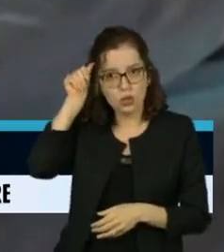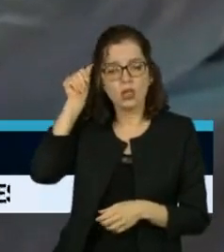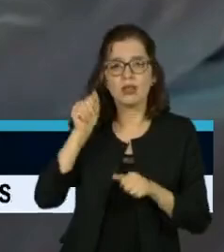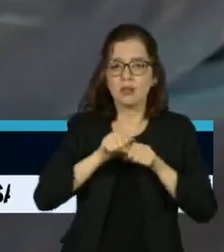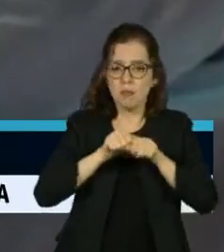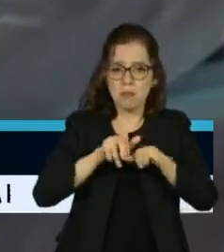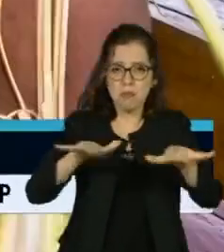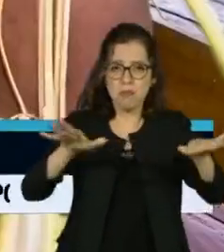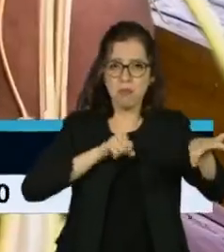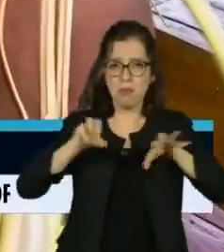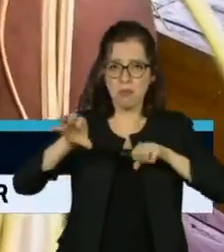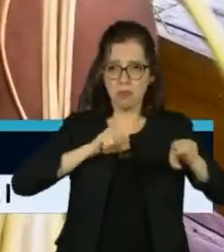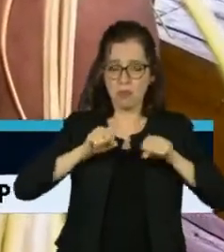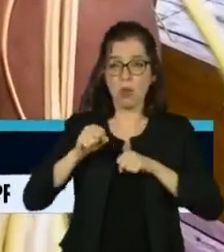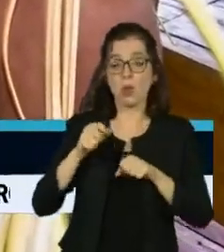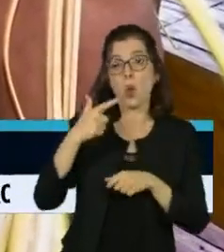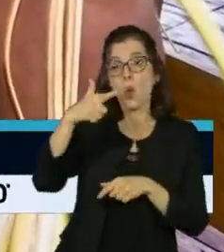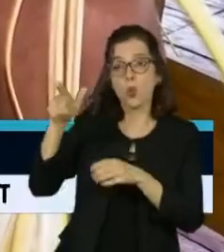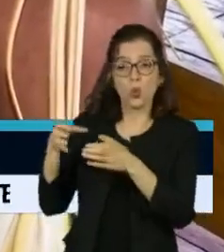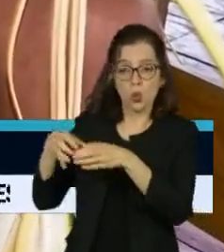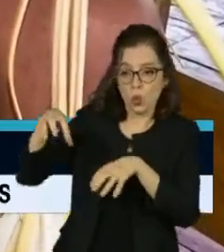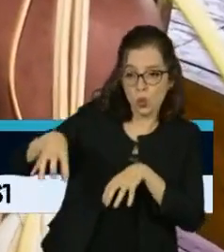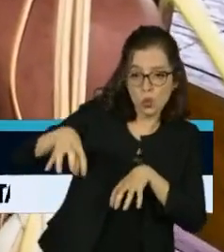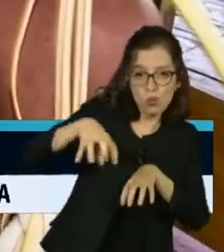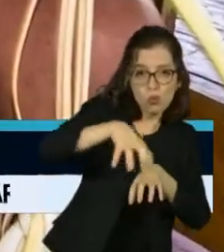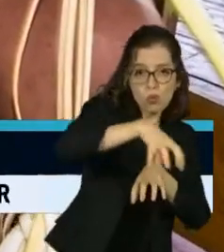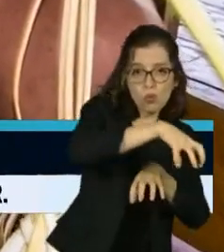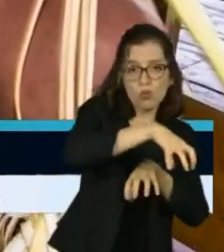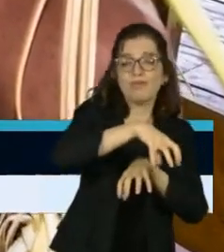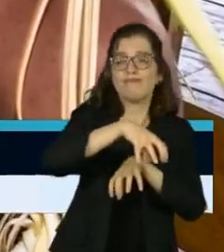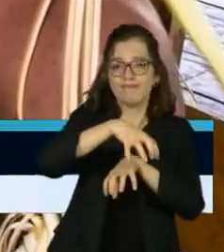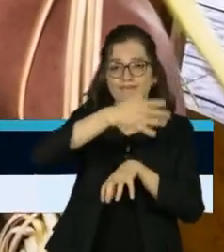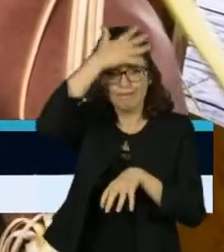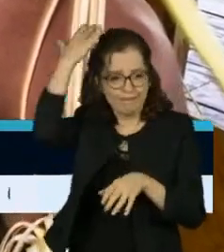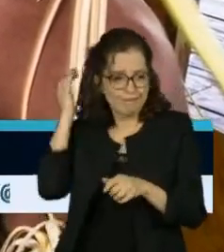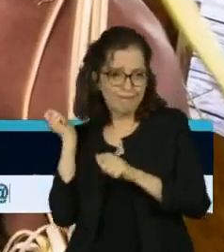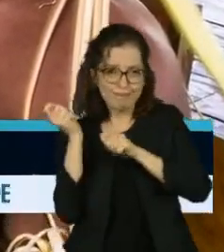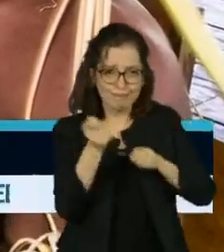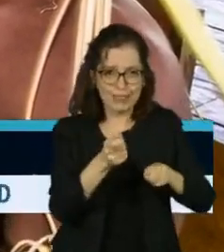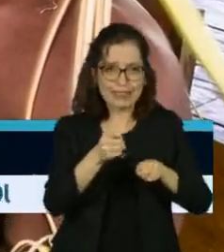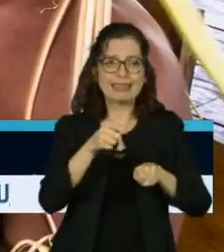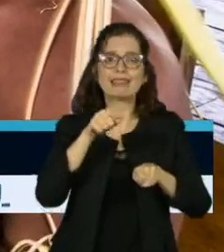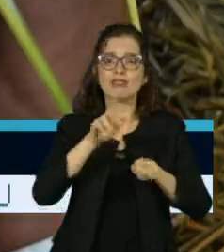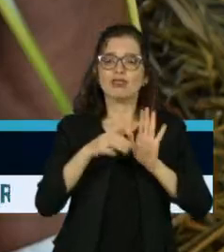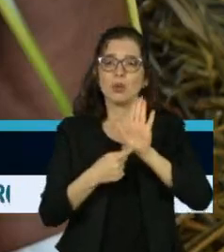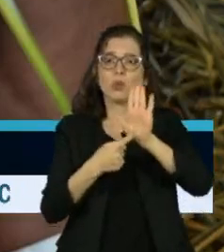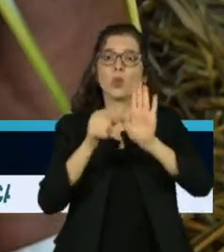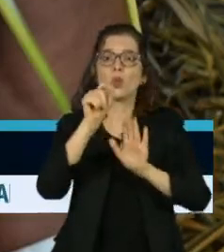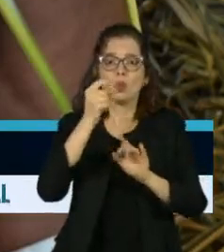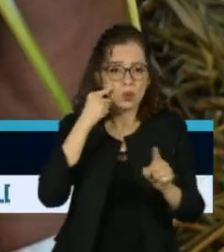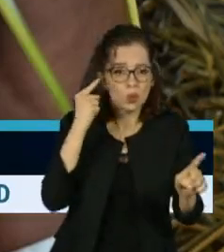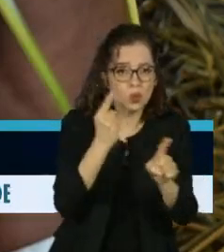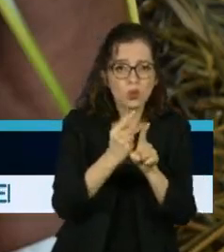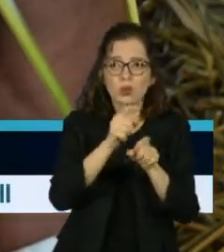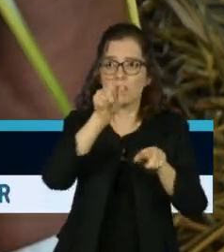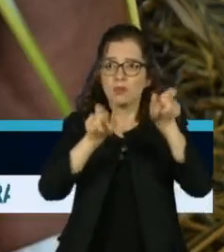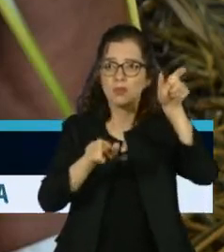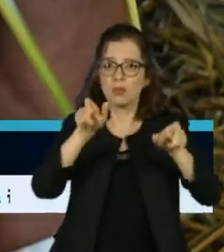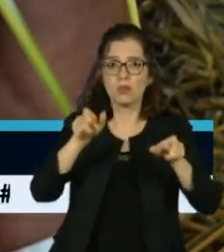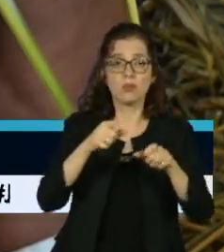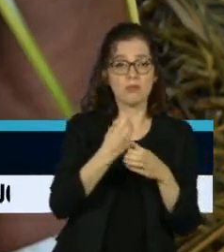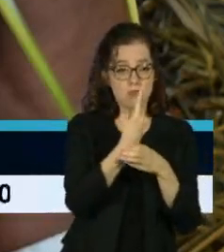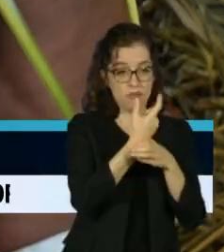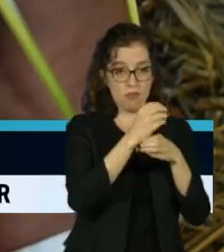-19 no povo Corubo foi identificado em 75 dos 103 indígenas. As contaminações